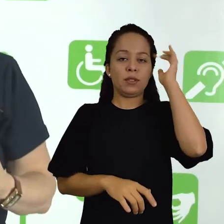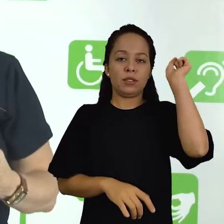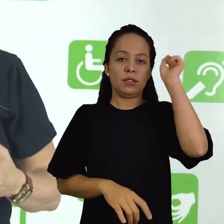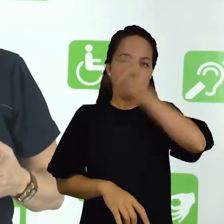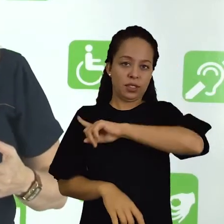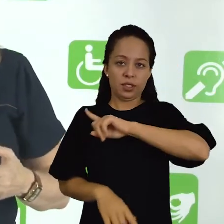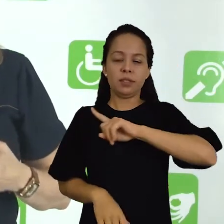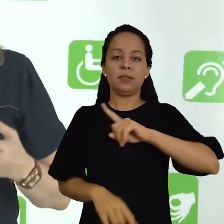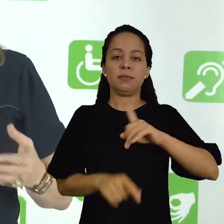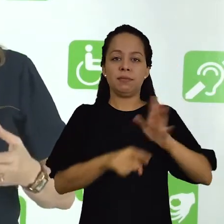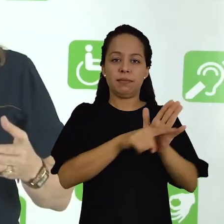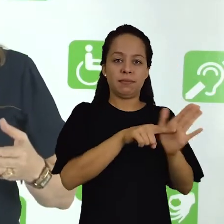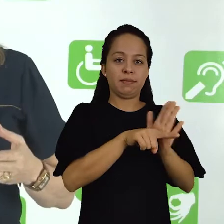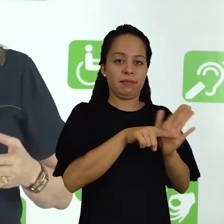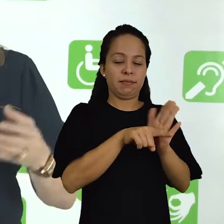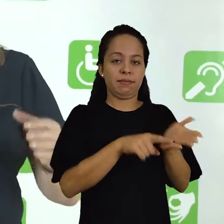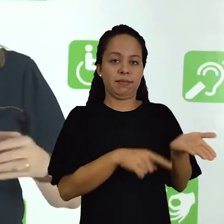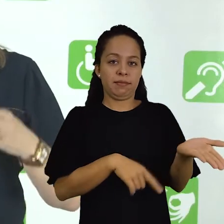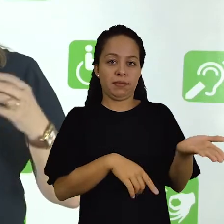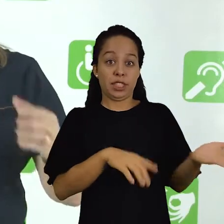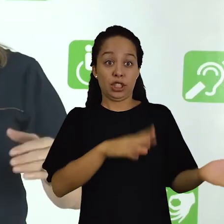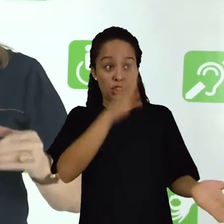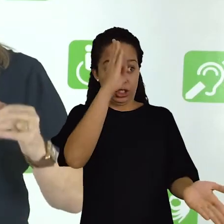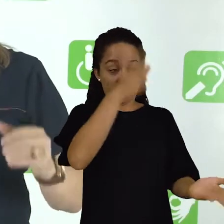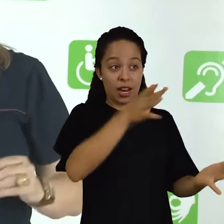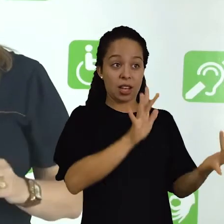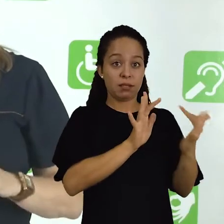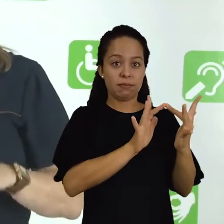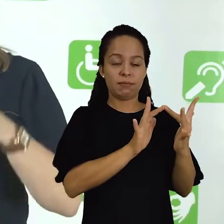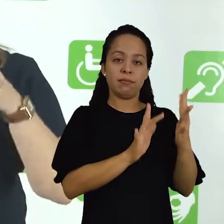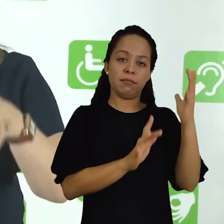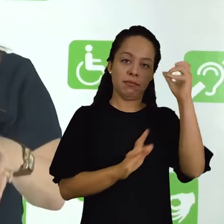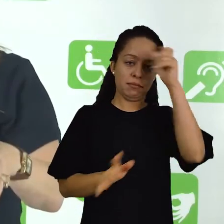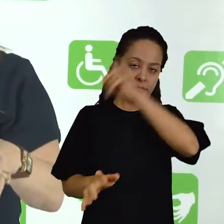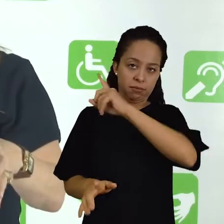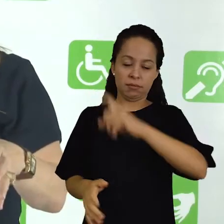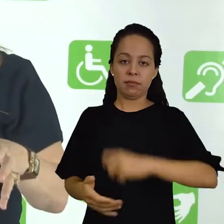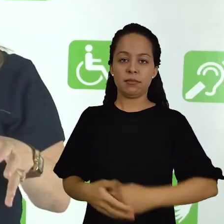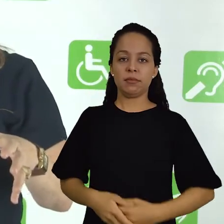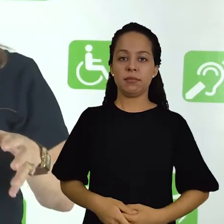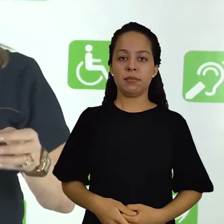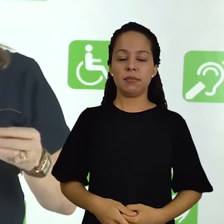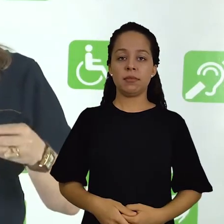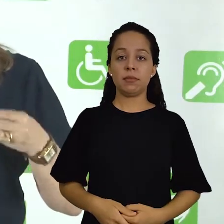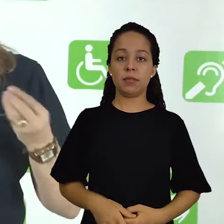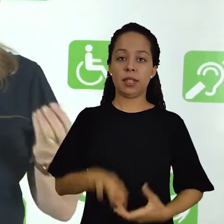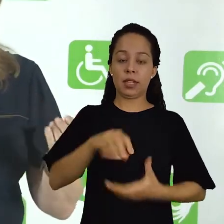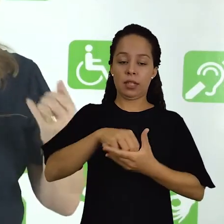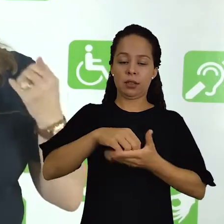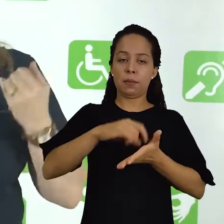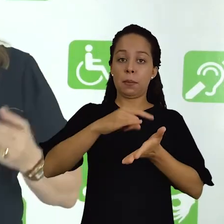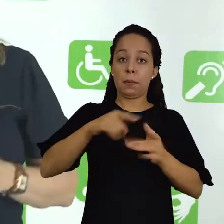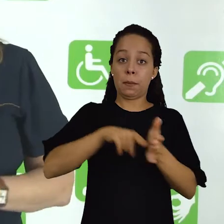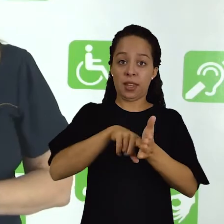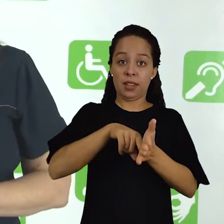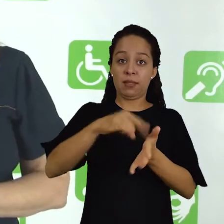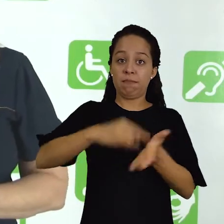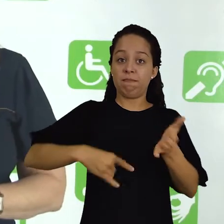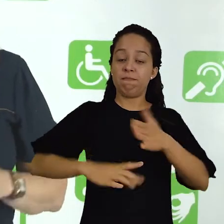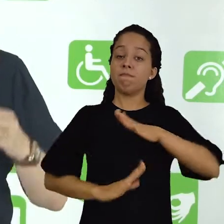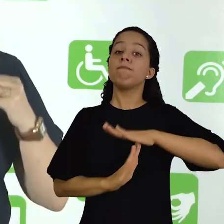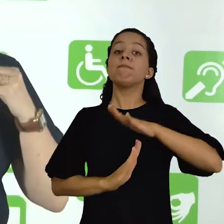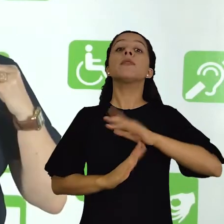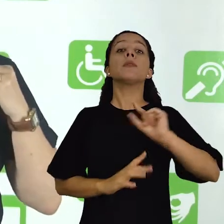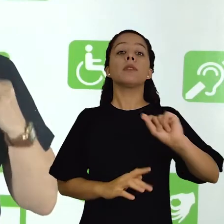sujeito e você fazer uma pesquisa diretamente com o indivíduo. E qual a limitação dessa pesquisa